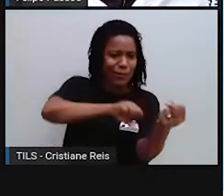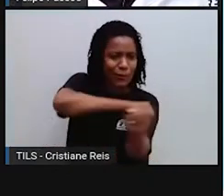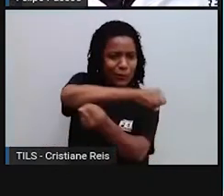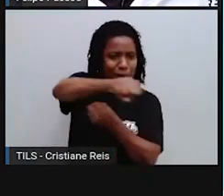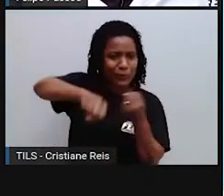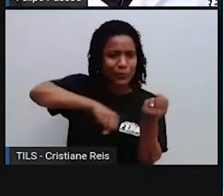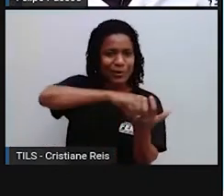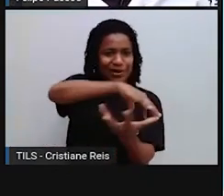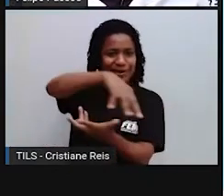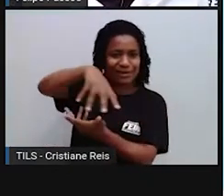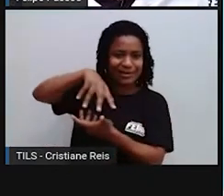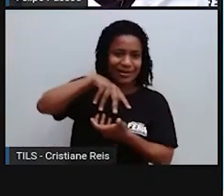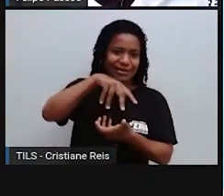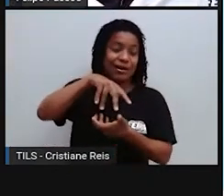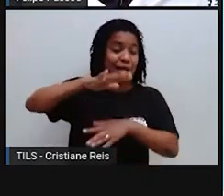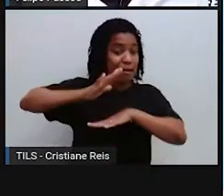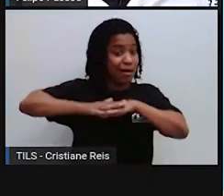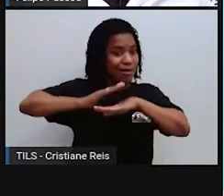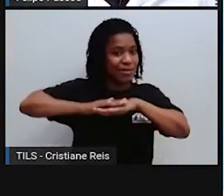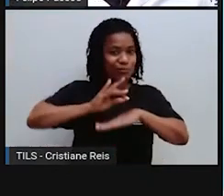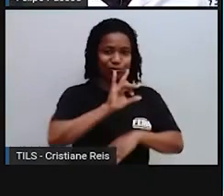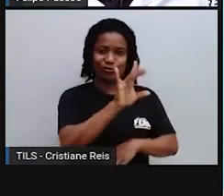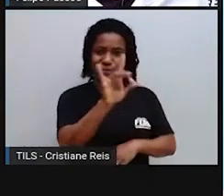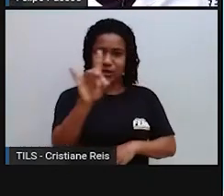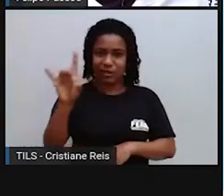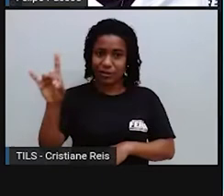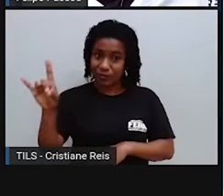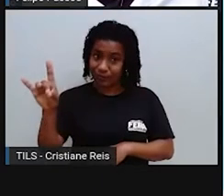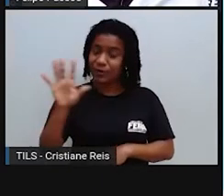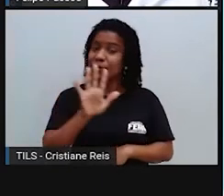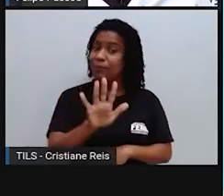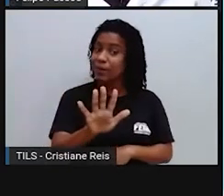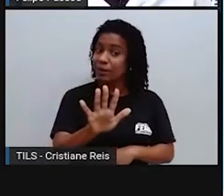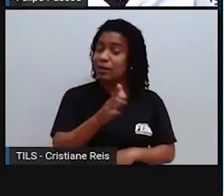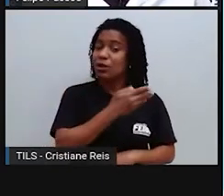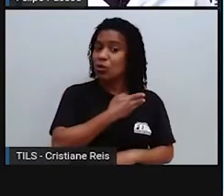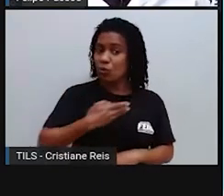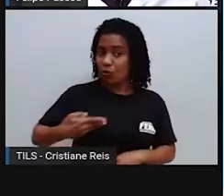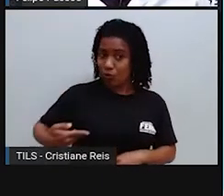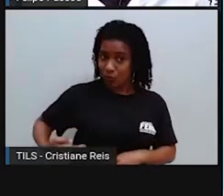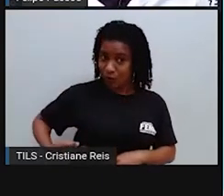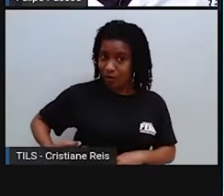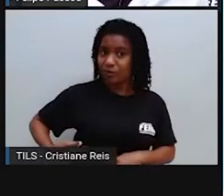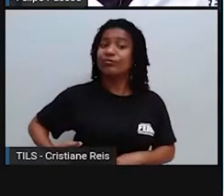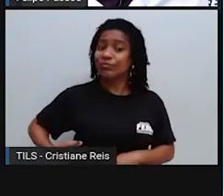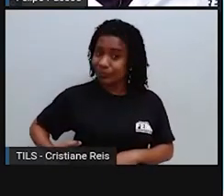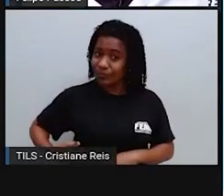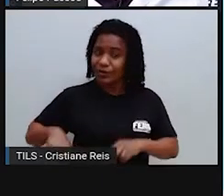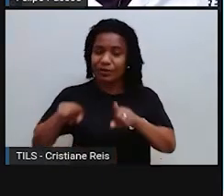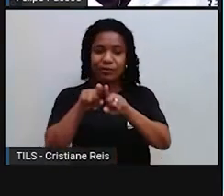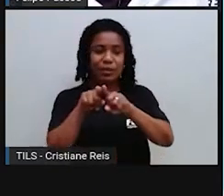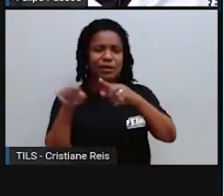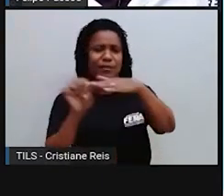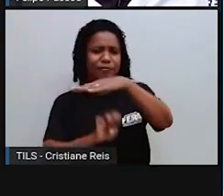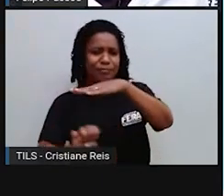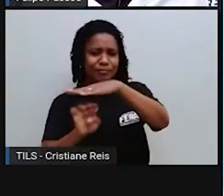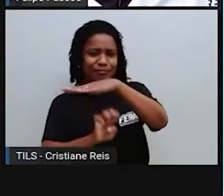governantes, se as grandes instituições, as grandes empresas, os grandes blocos